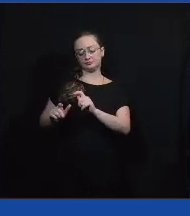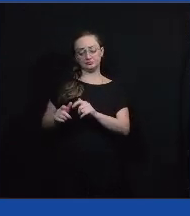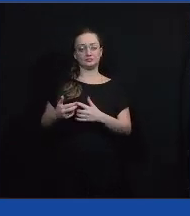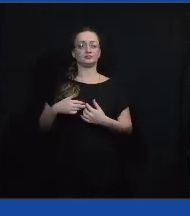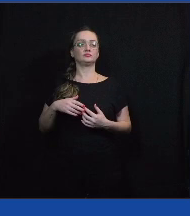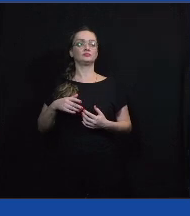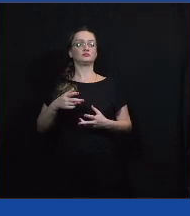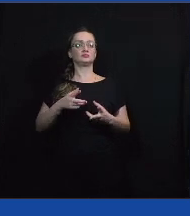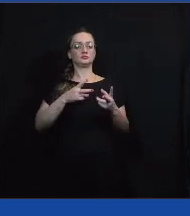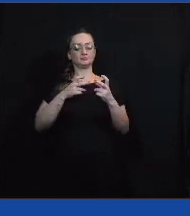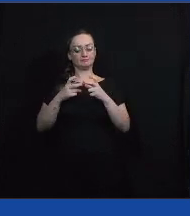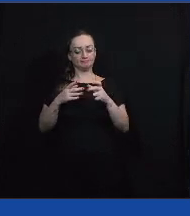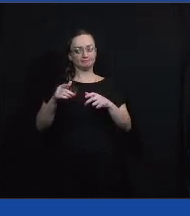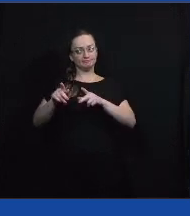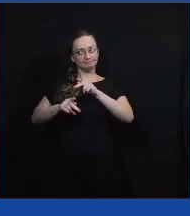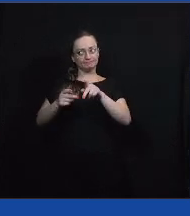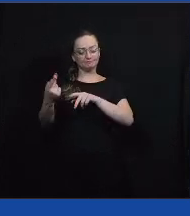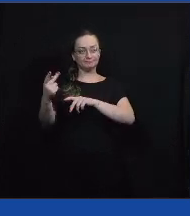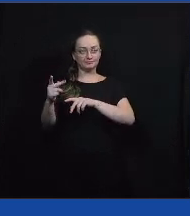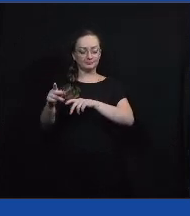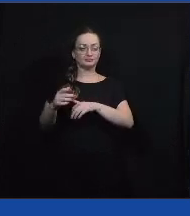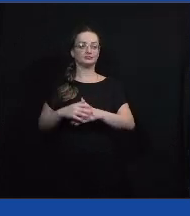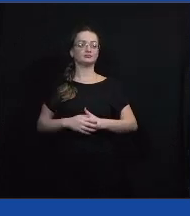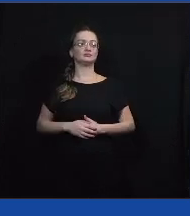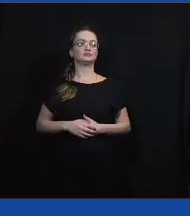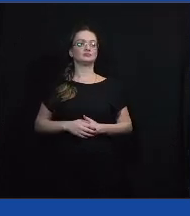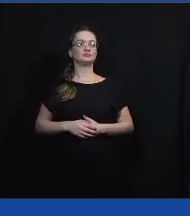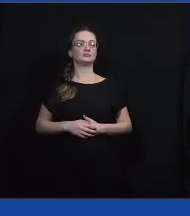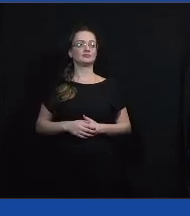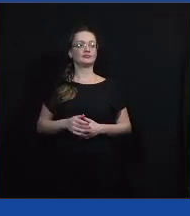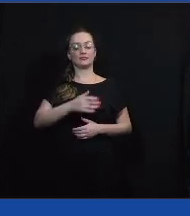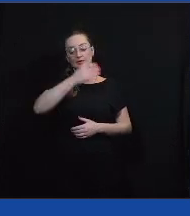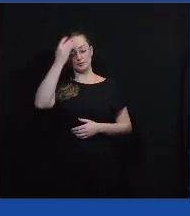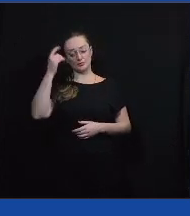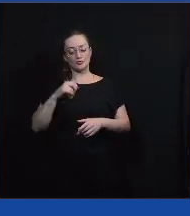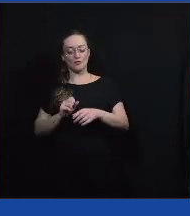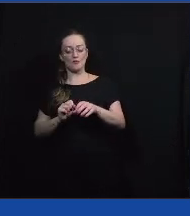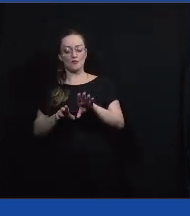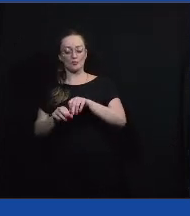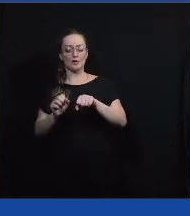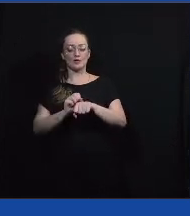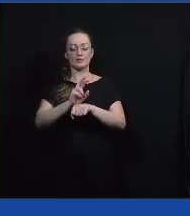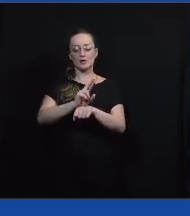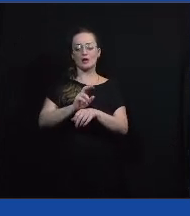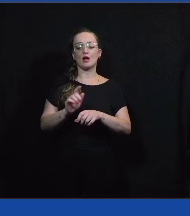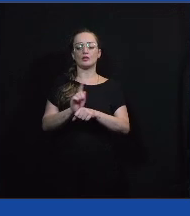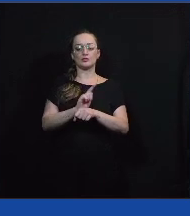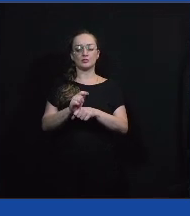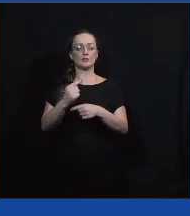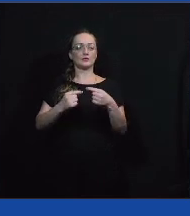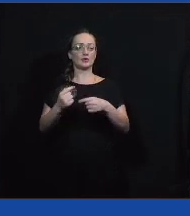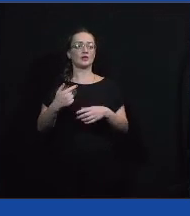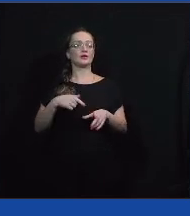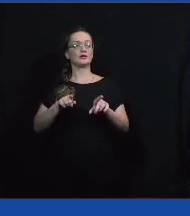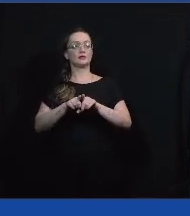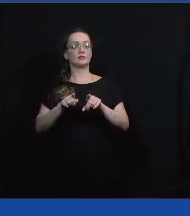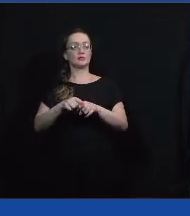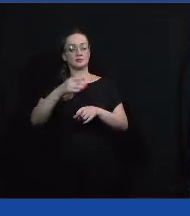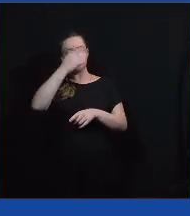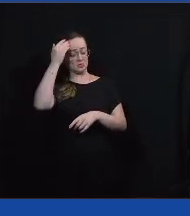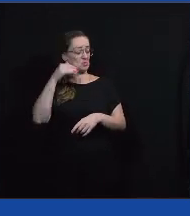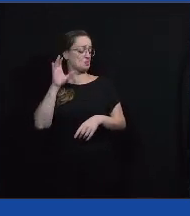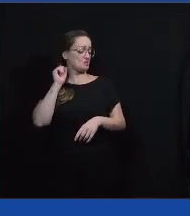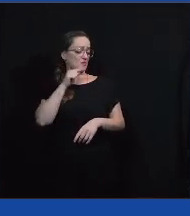abordou com a população de lá, população, assim, desde gente doutorada em gestão política pública até pessoas que nunca tinham ouvido falar no tema,